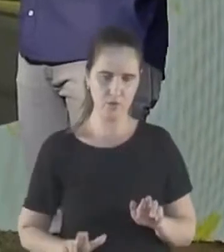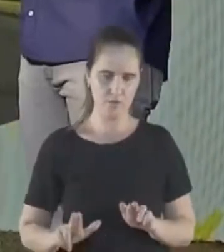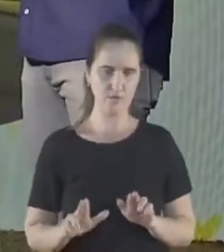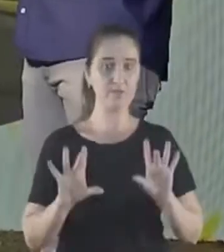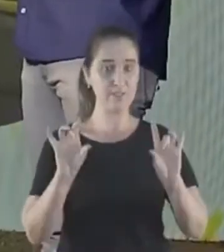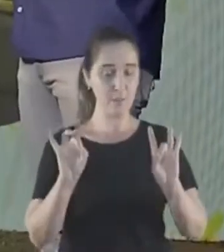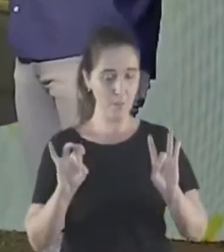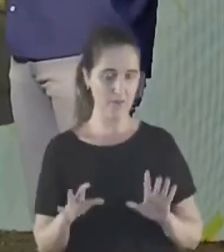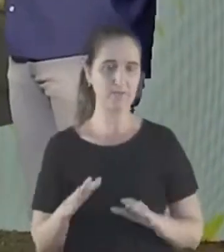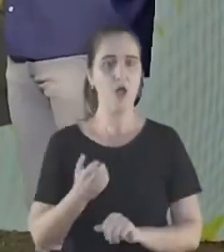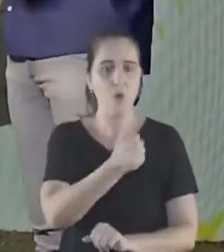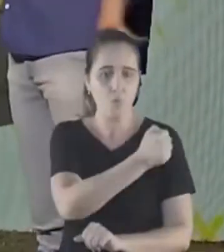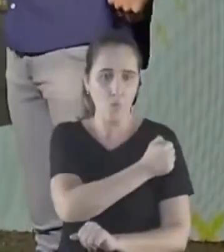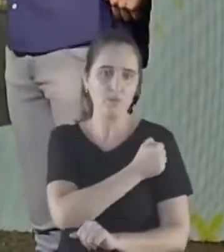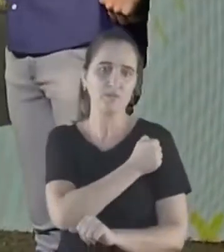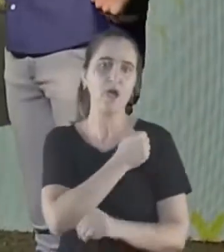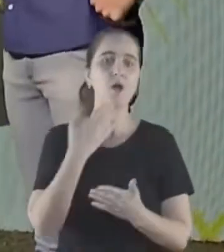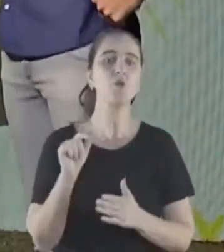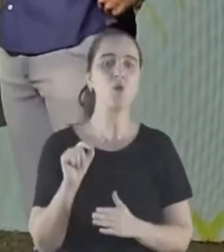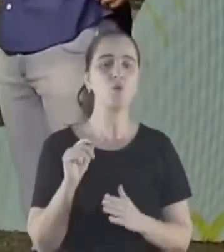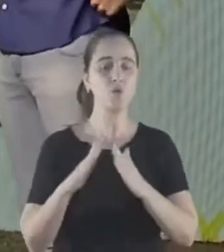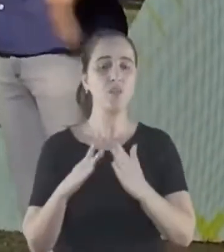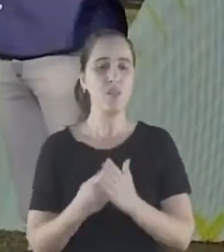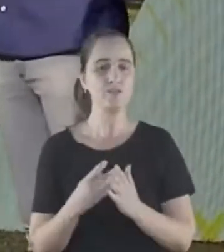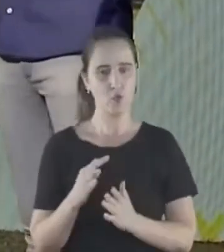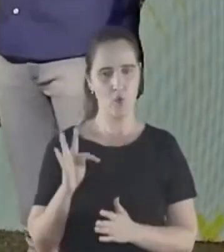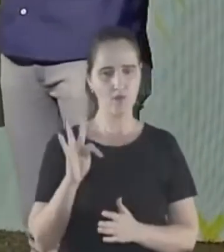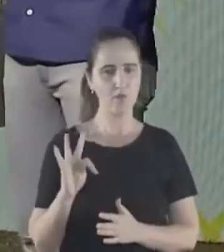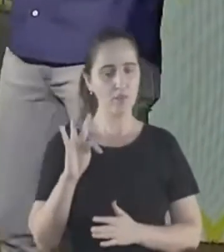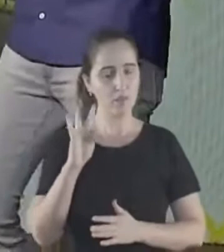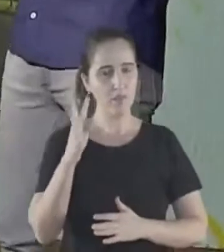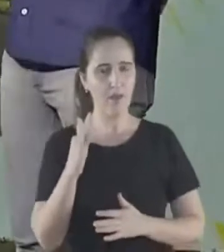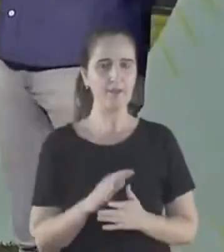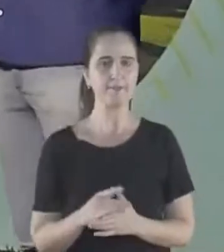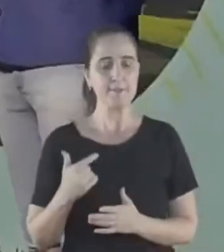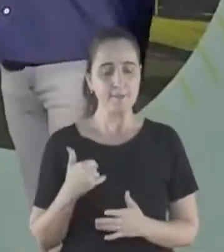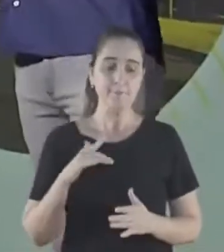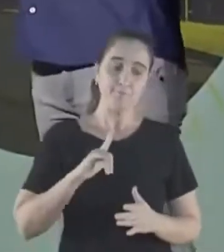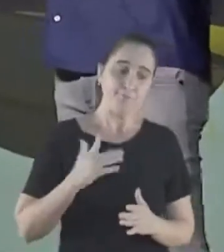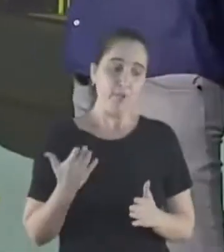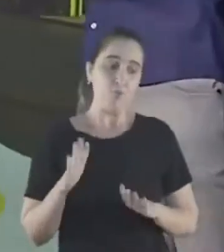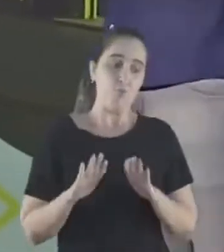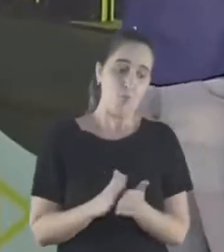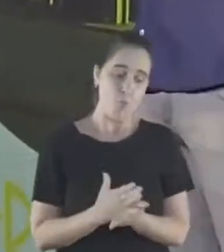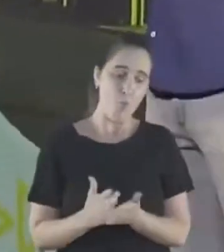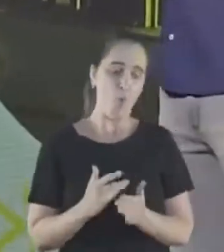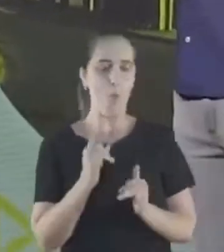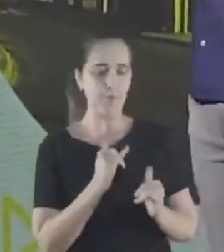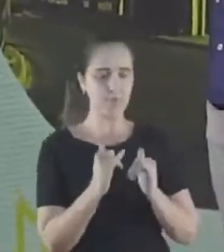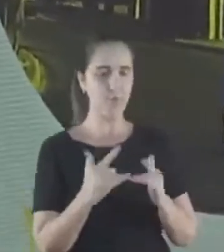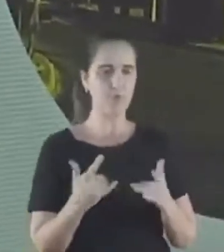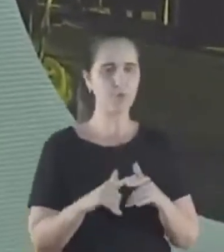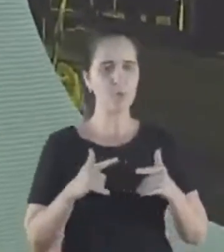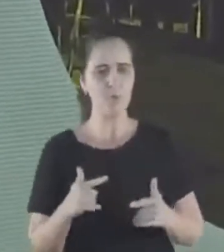em especial os alunos da Escola Técnica. Dizer que, eu tenho algumas informações ainda pré-eliminares, mas em torno de